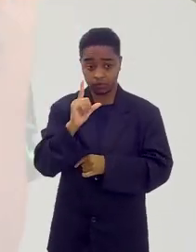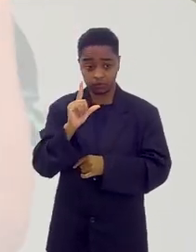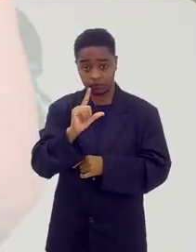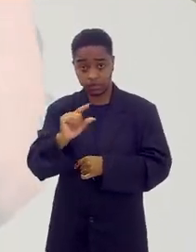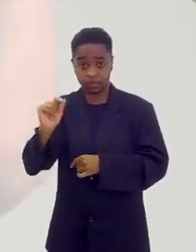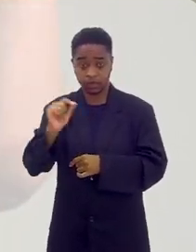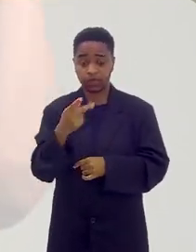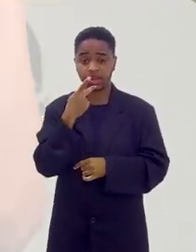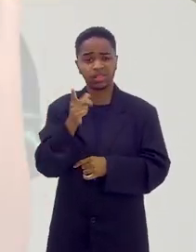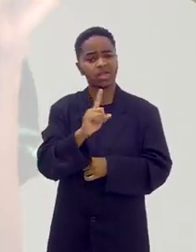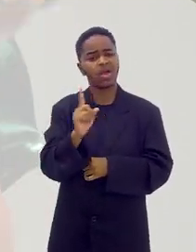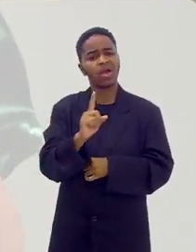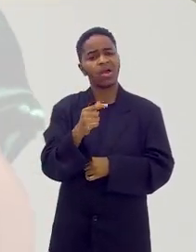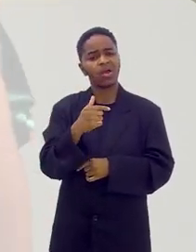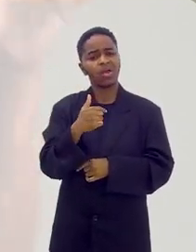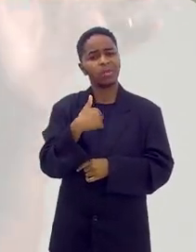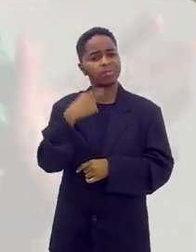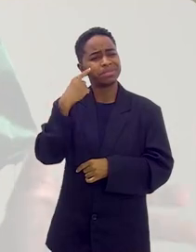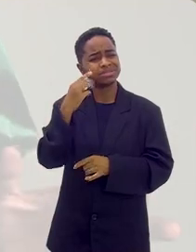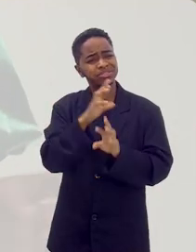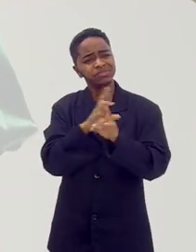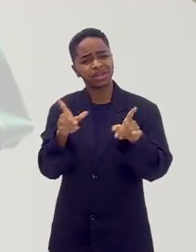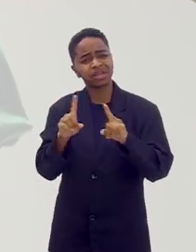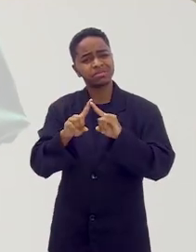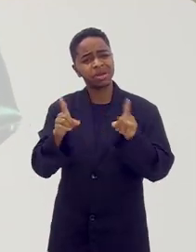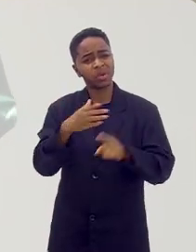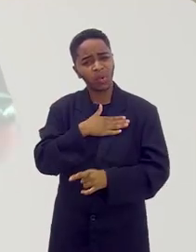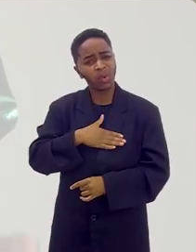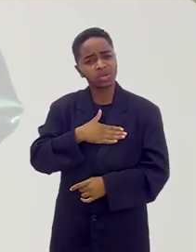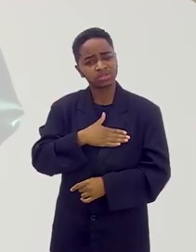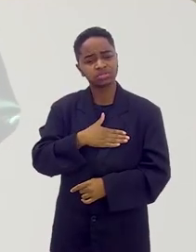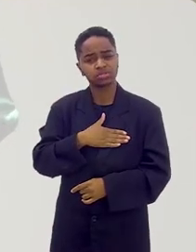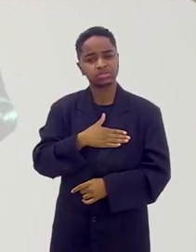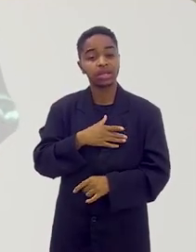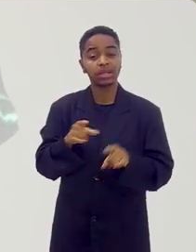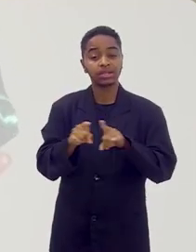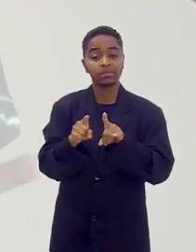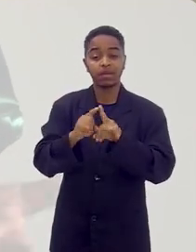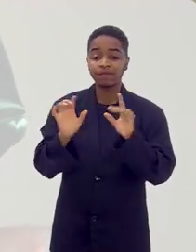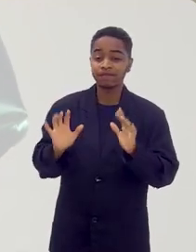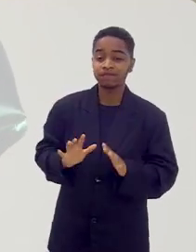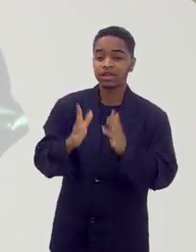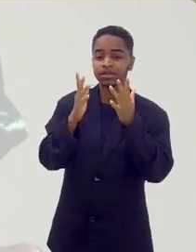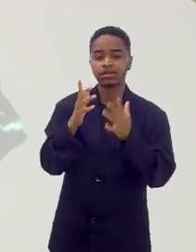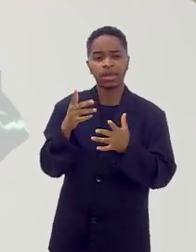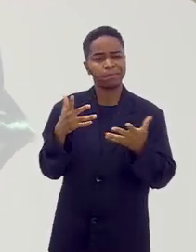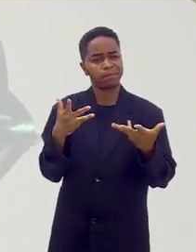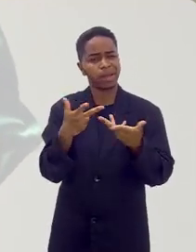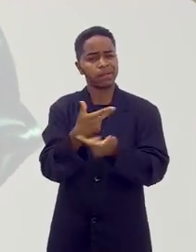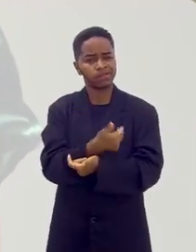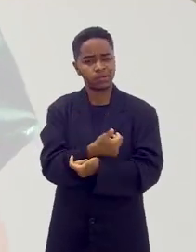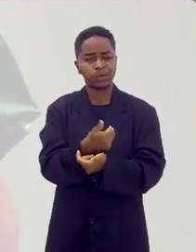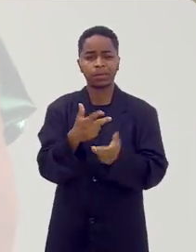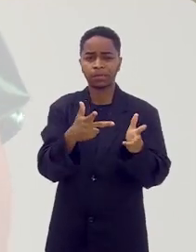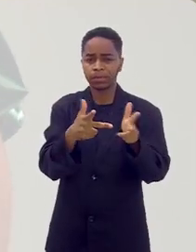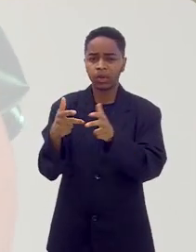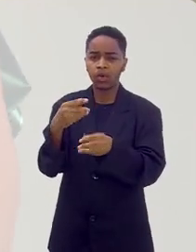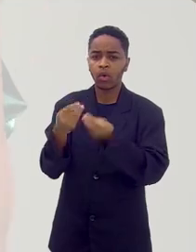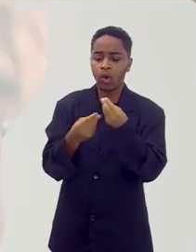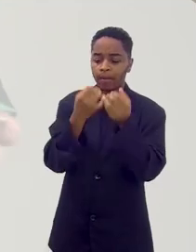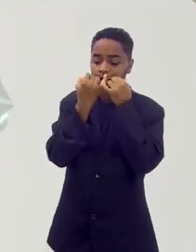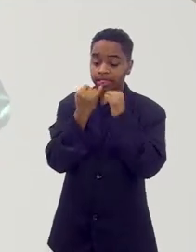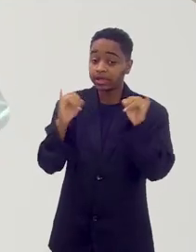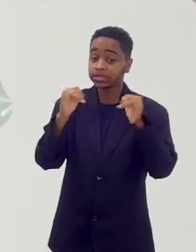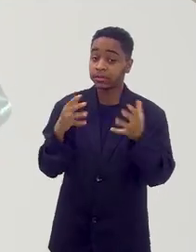encantada. Nossa, eu pensei que fosse outra coisa. Nossa, é tão gostoso. E aí vai numa festa cigana. Que delícia! Que maravilha! Que